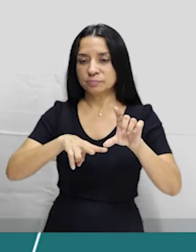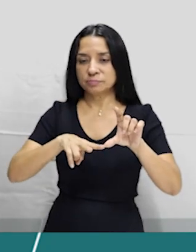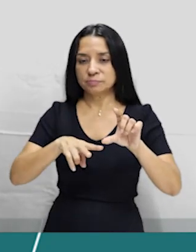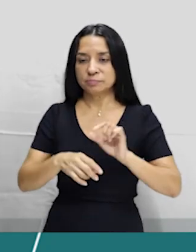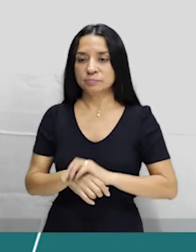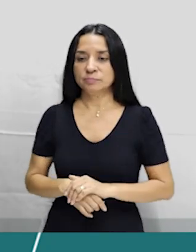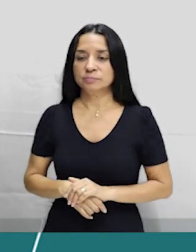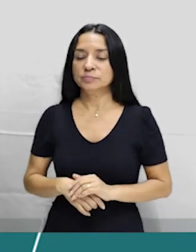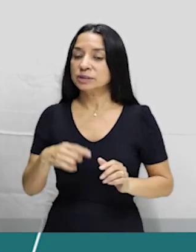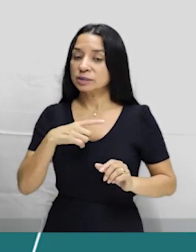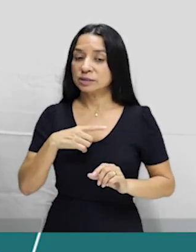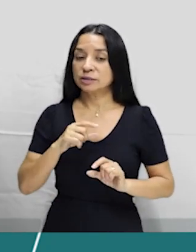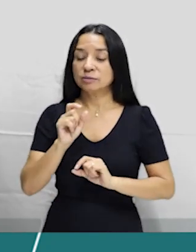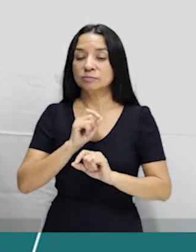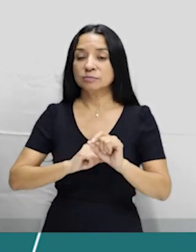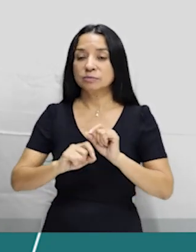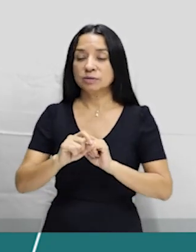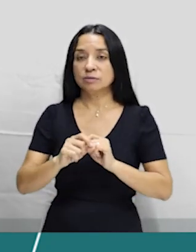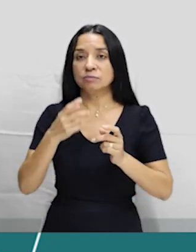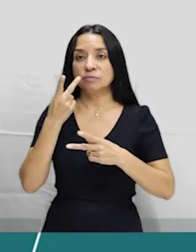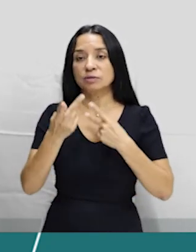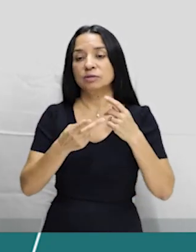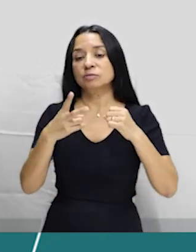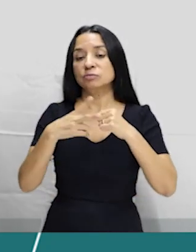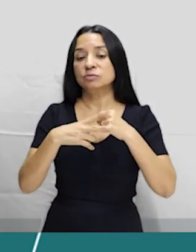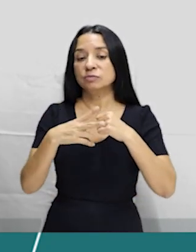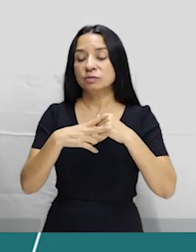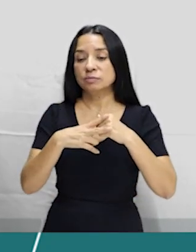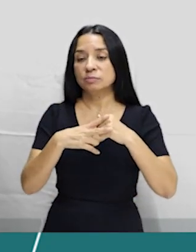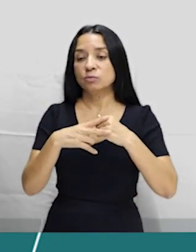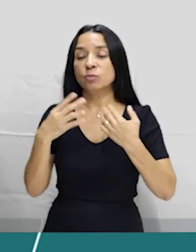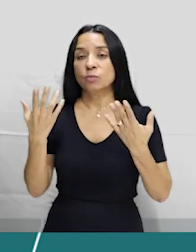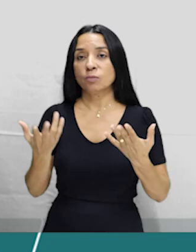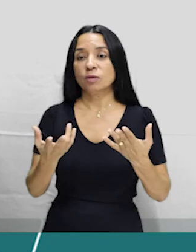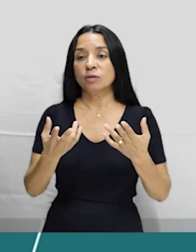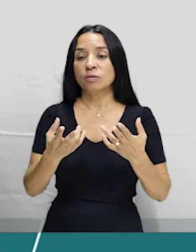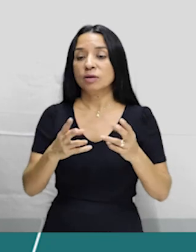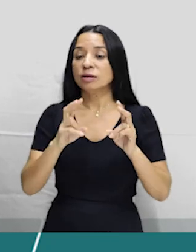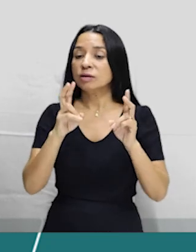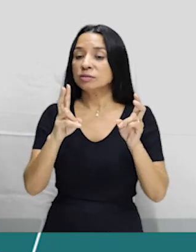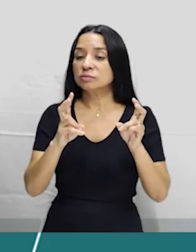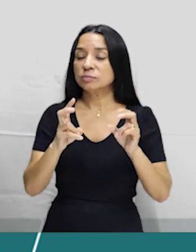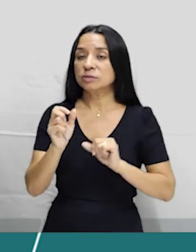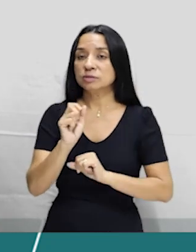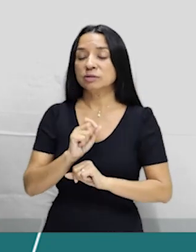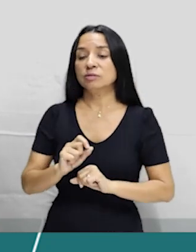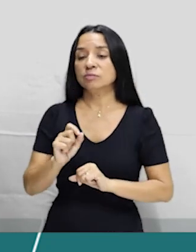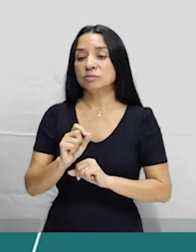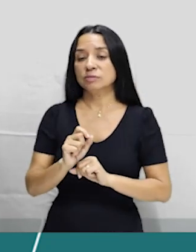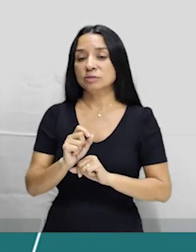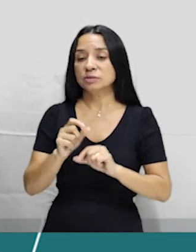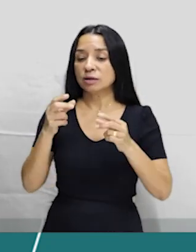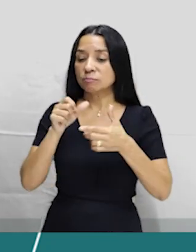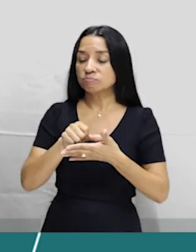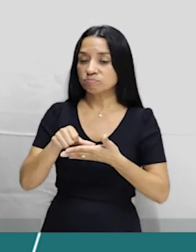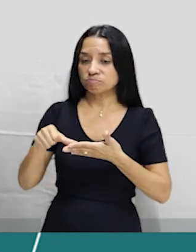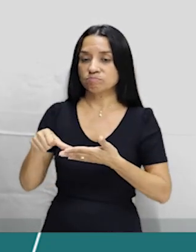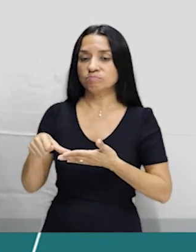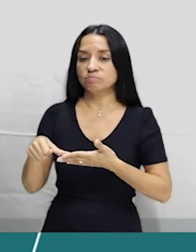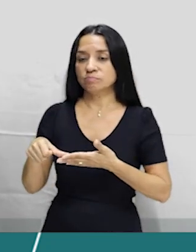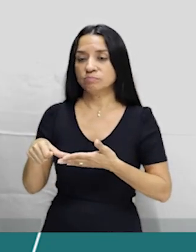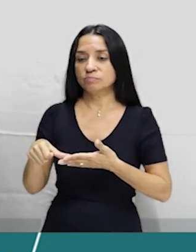Eu tenho aqui, estou falando de verbo, então qual é a expressão que eu vou, que está sublinhada?